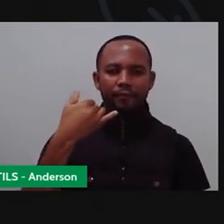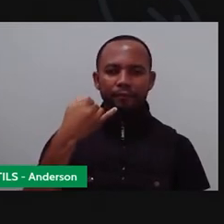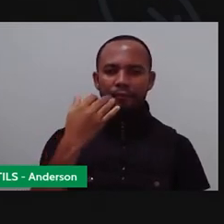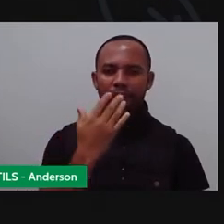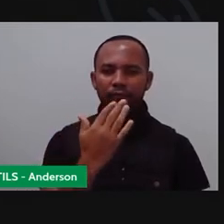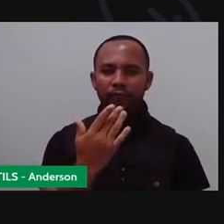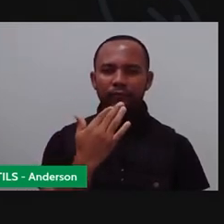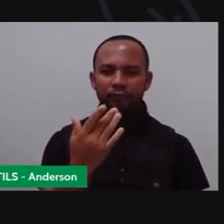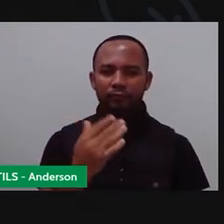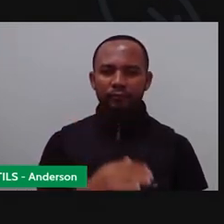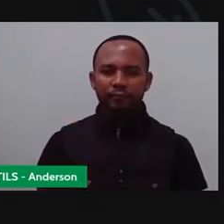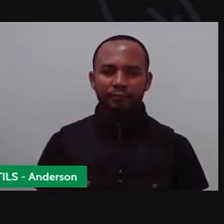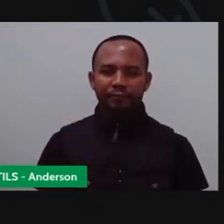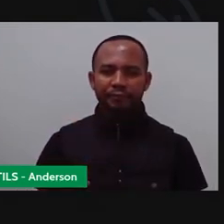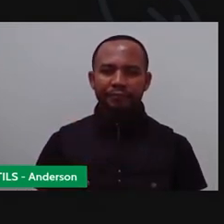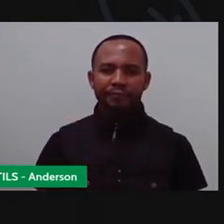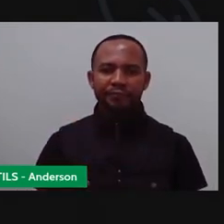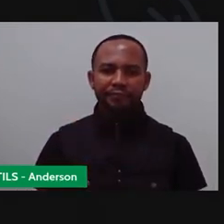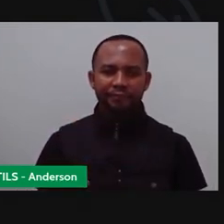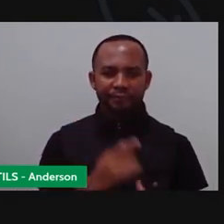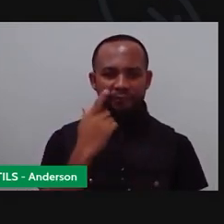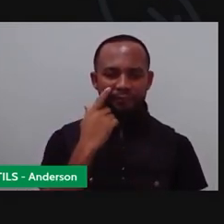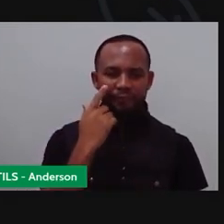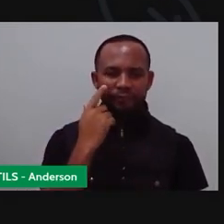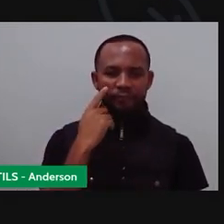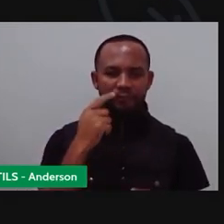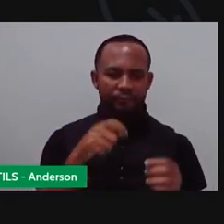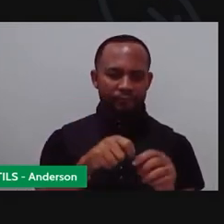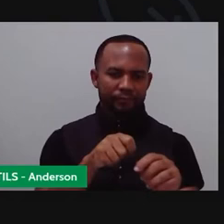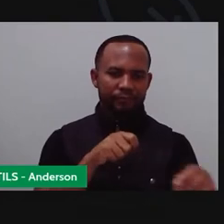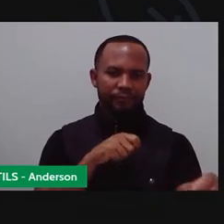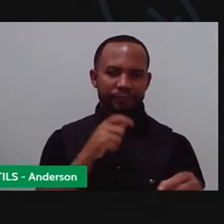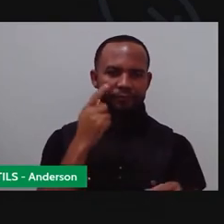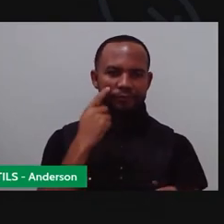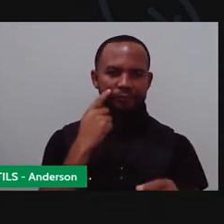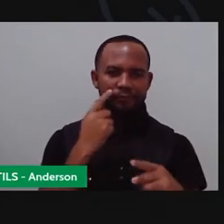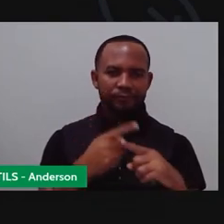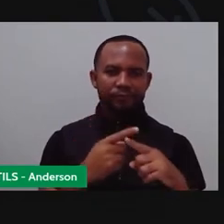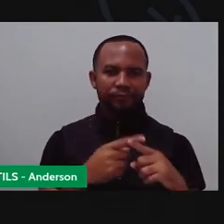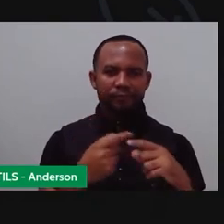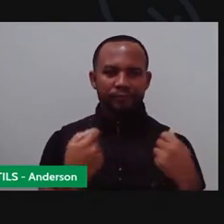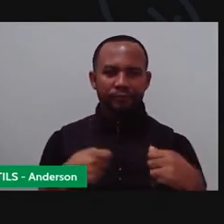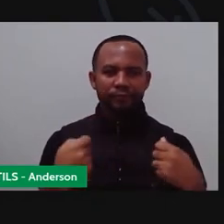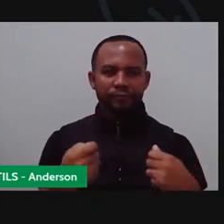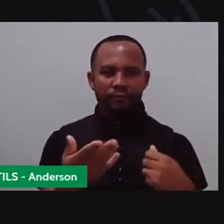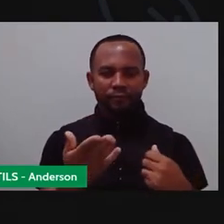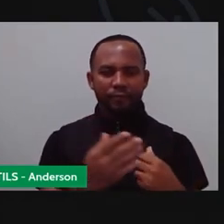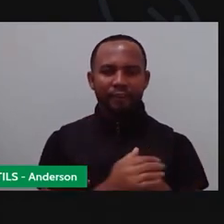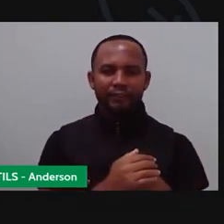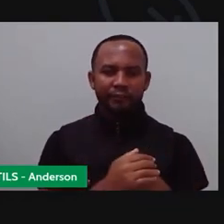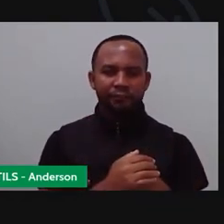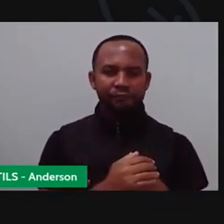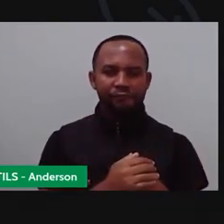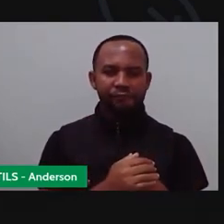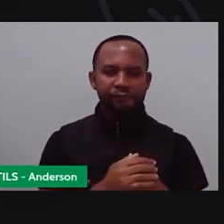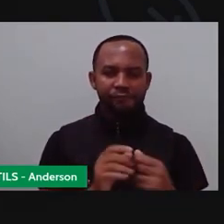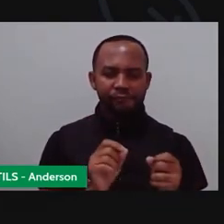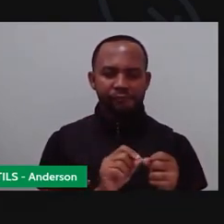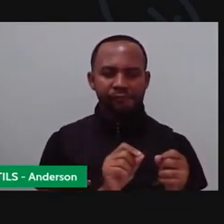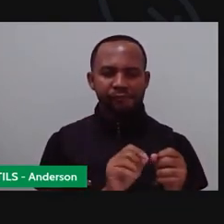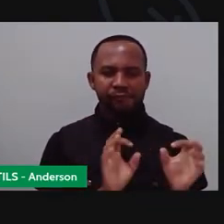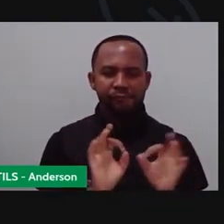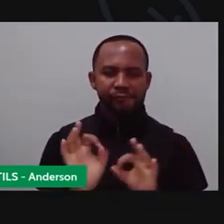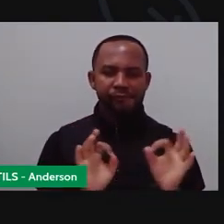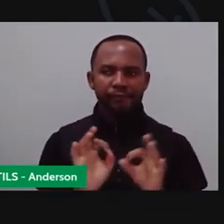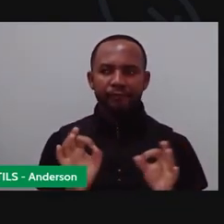caneta, certo? Fita adesiva, tesoura e régua. Por que a gente vai precisar disso aqui? Quando a gente vai fazer um gráfico, a gente